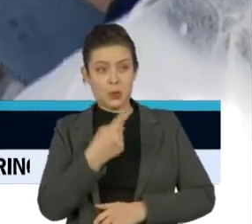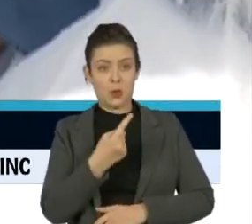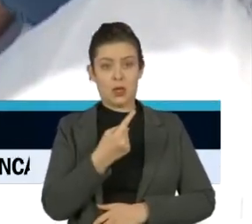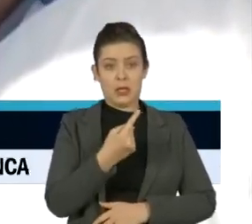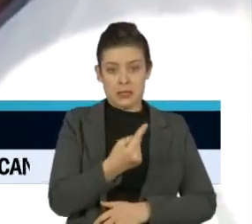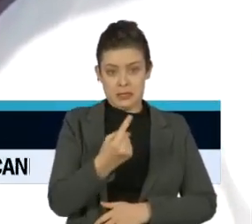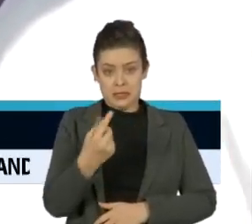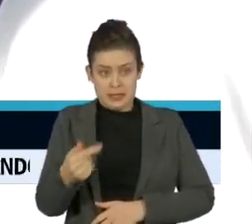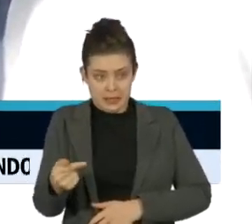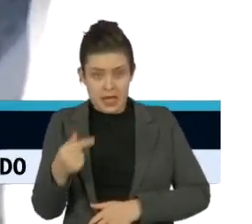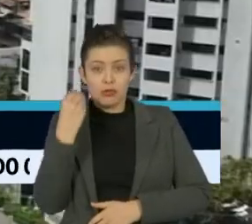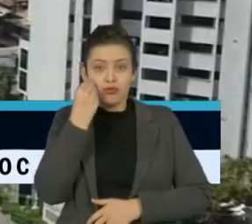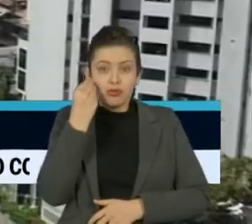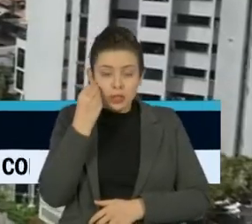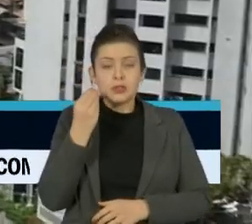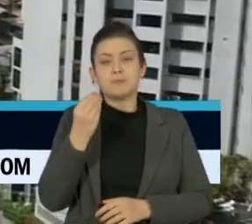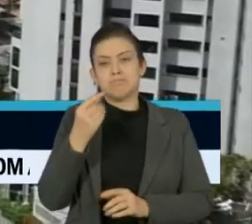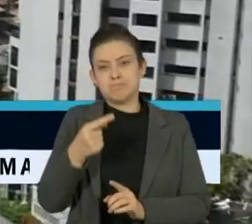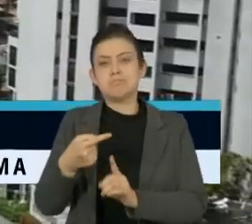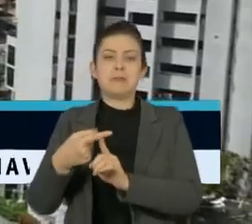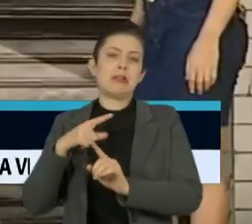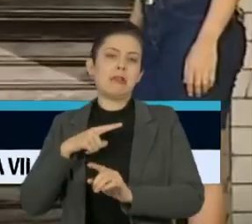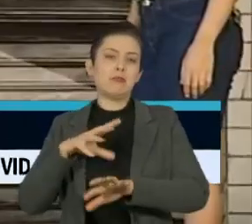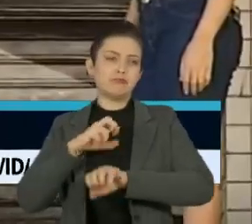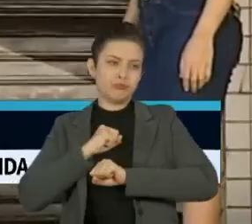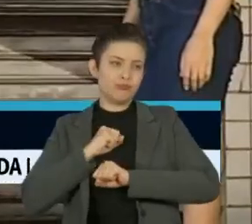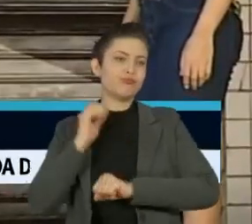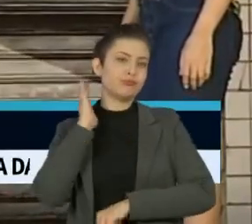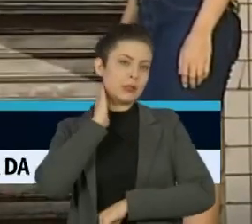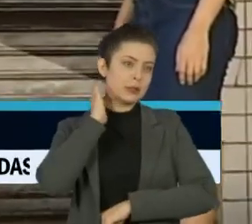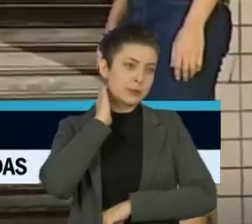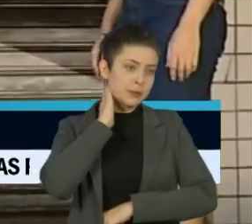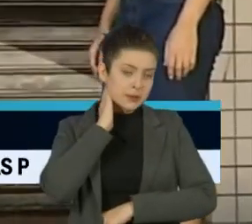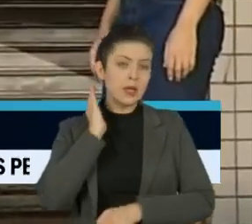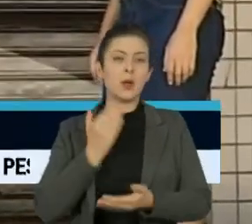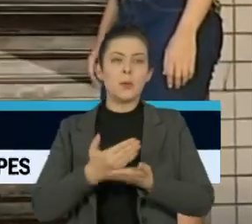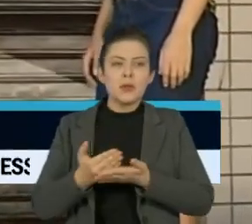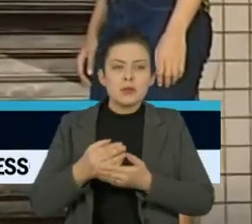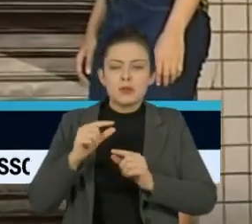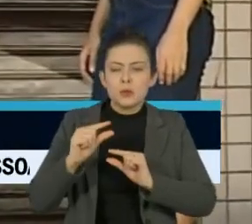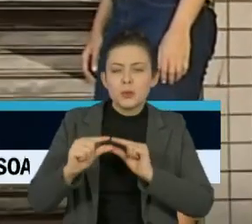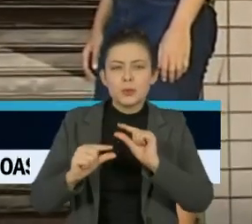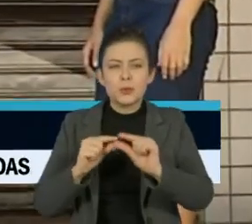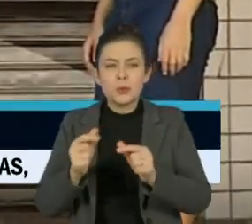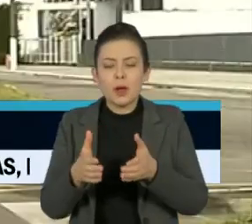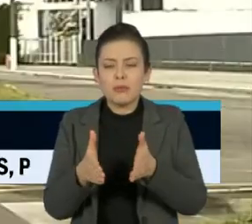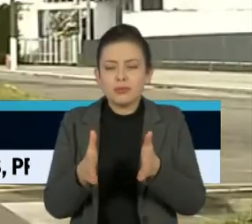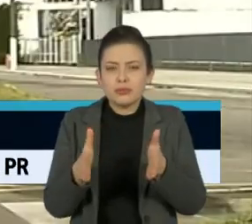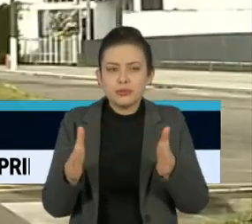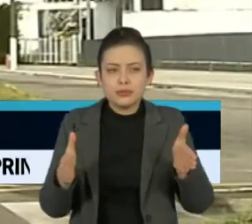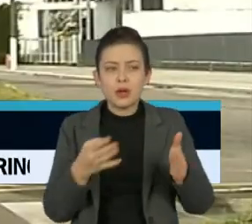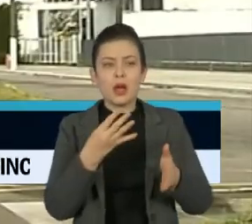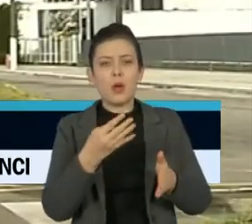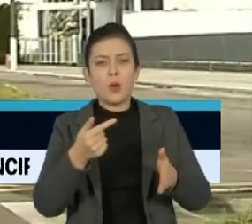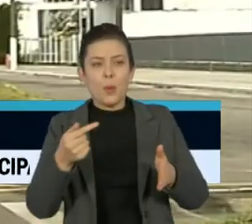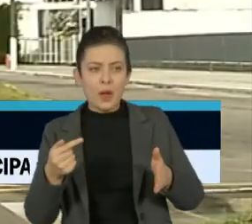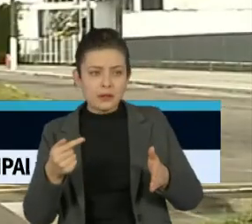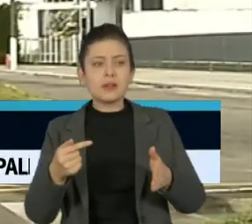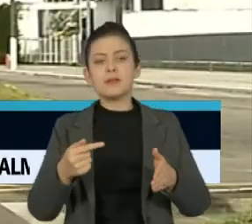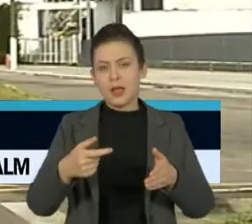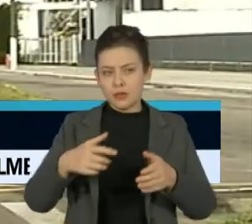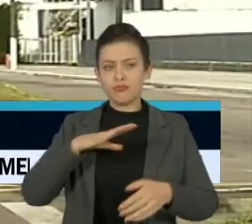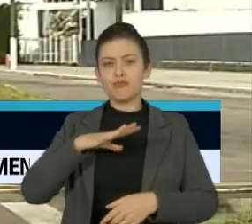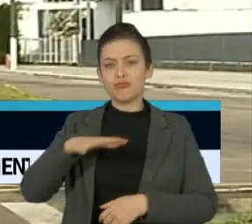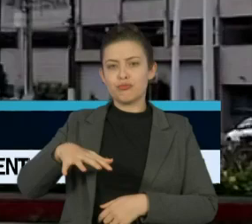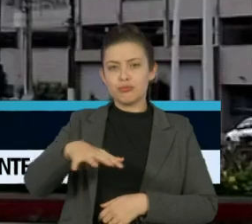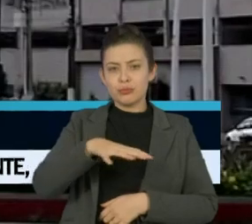testes positivos. No Pará, o governo anunciou a retomada gradual da economia para 47 cidades, entre elas a região